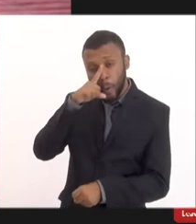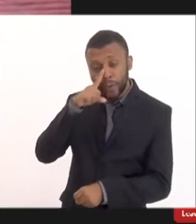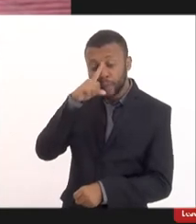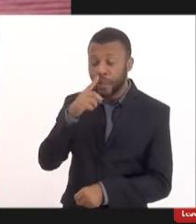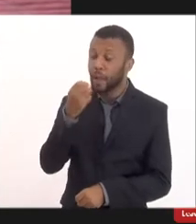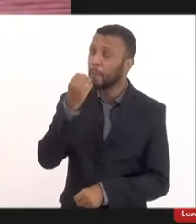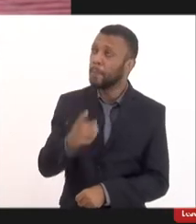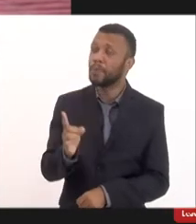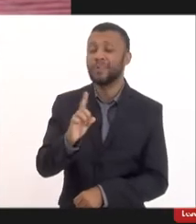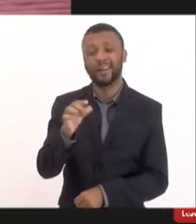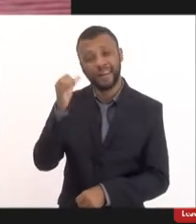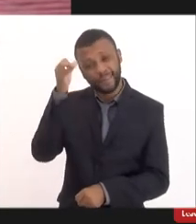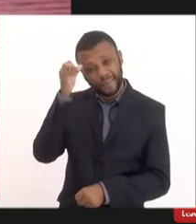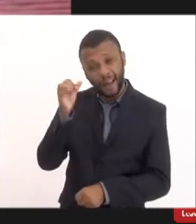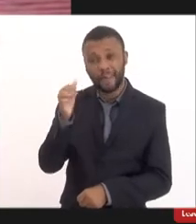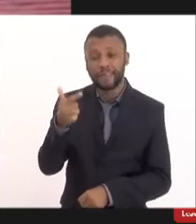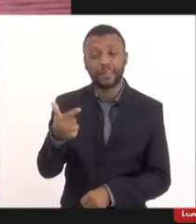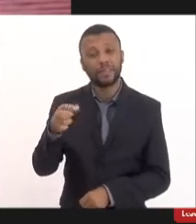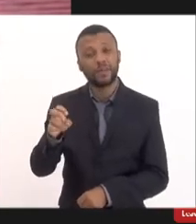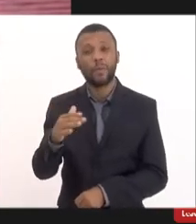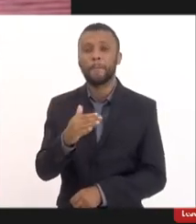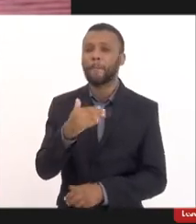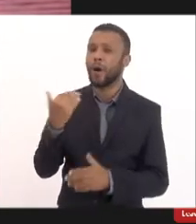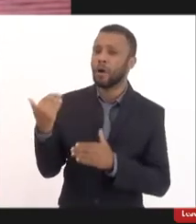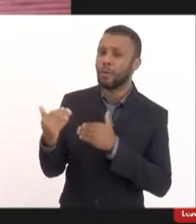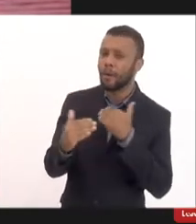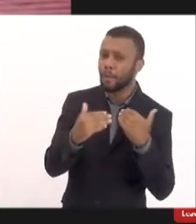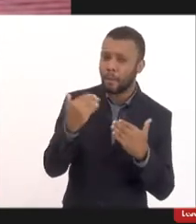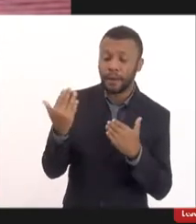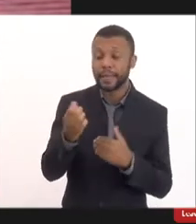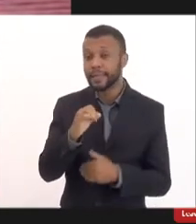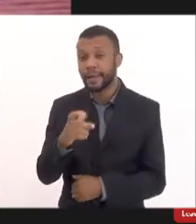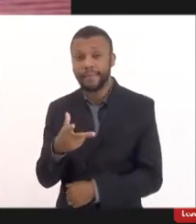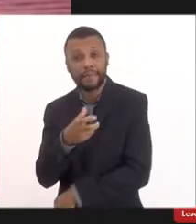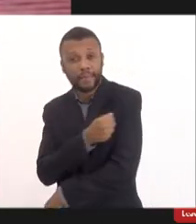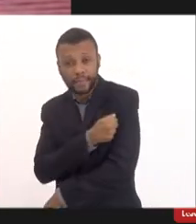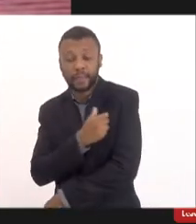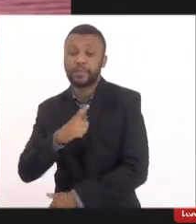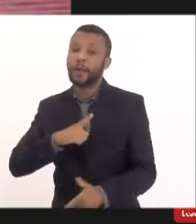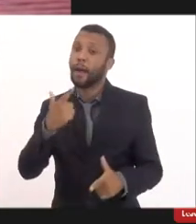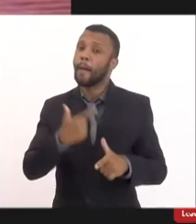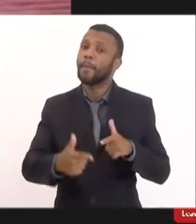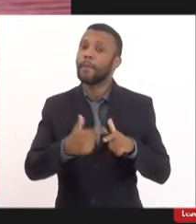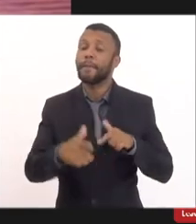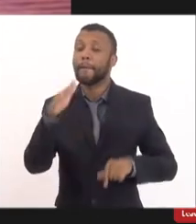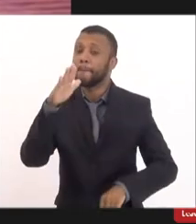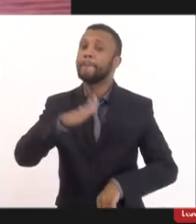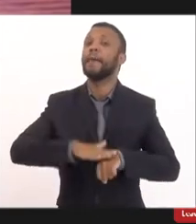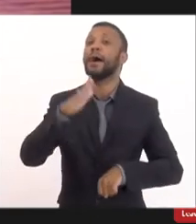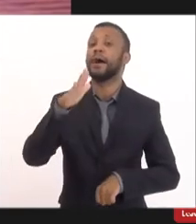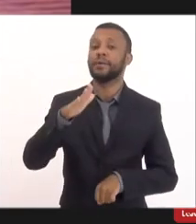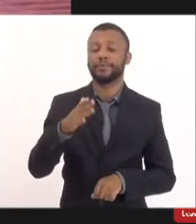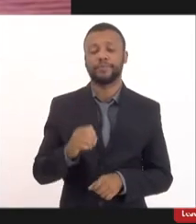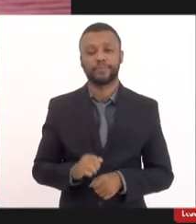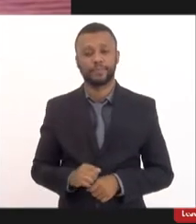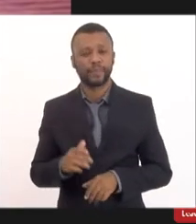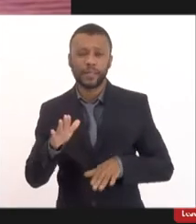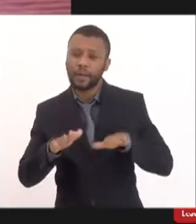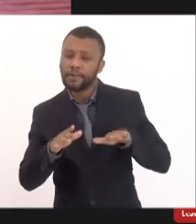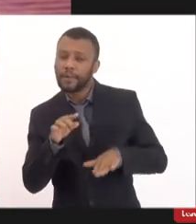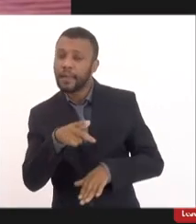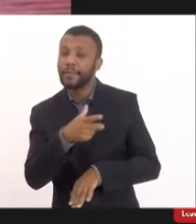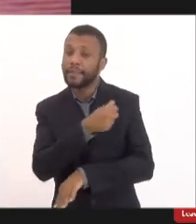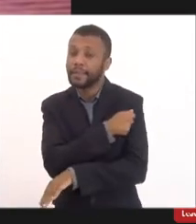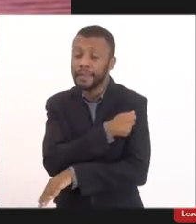evitar 25 óbitos se a doença se a vacina causava mais problemas talvez essa vacina no continente africano